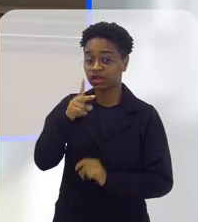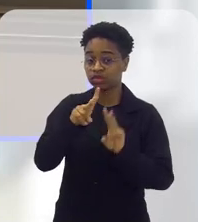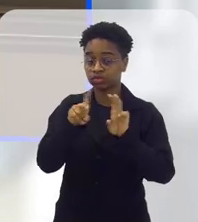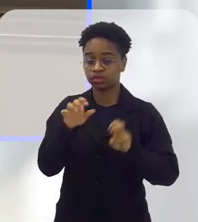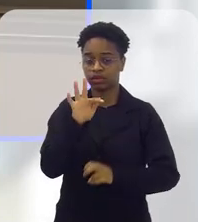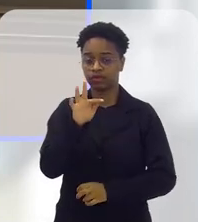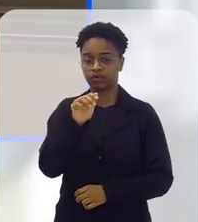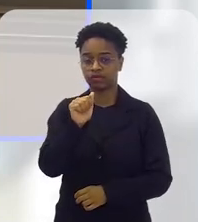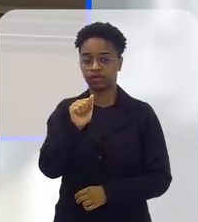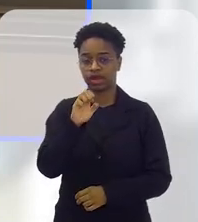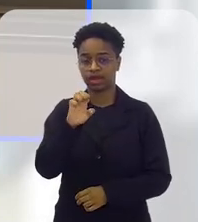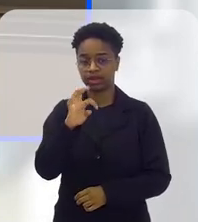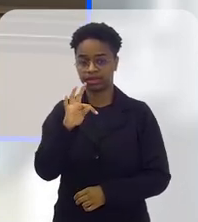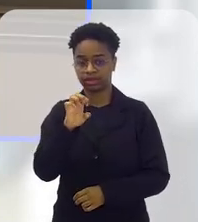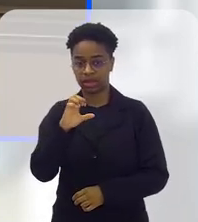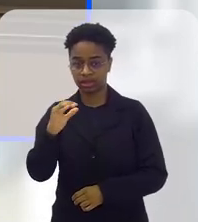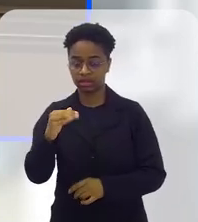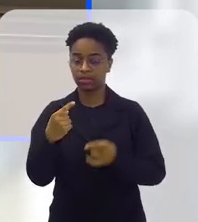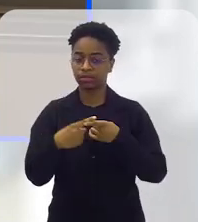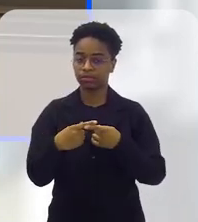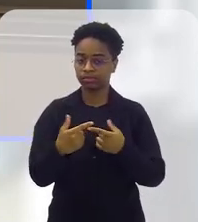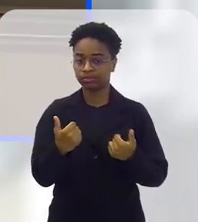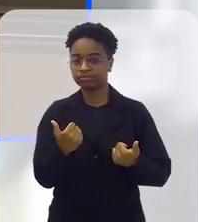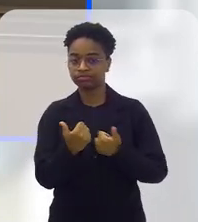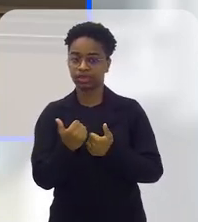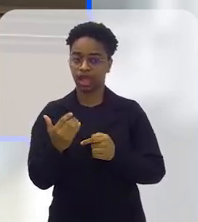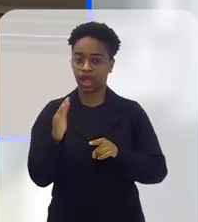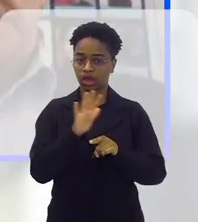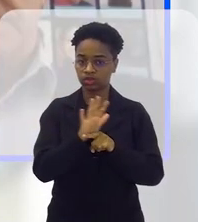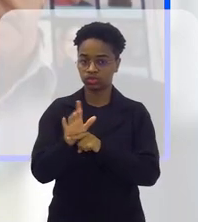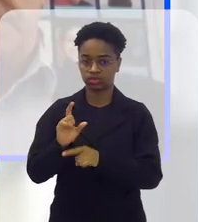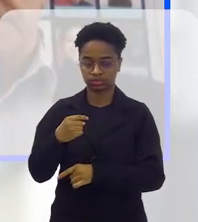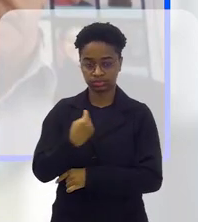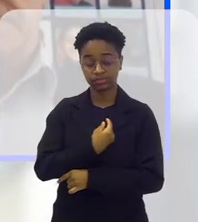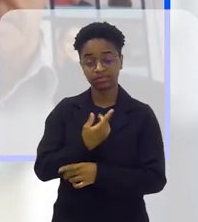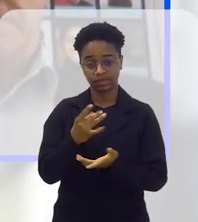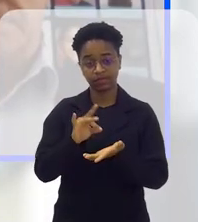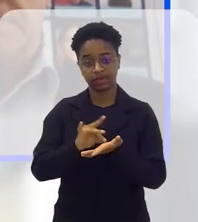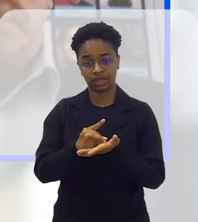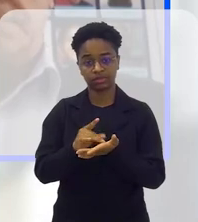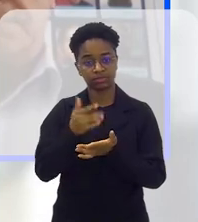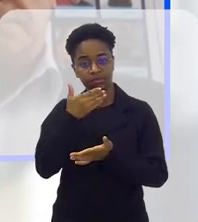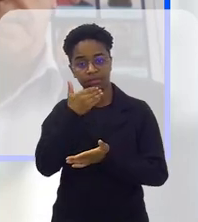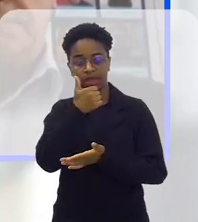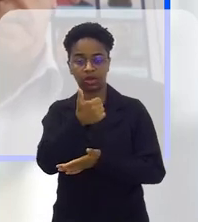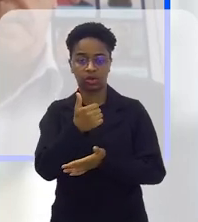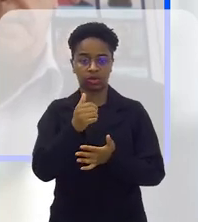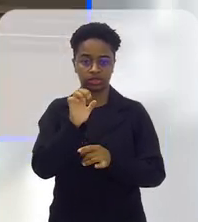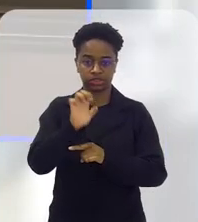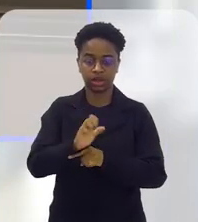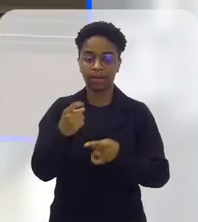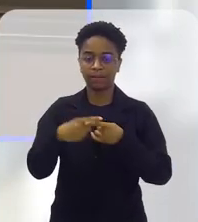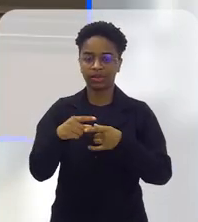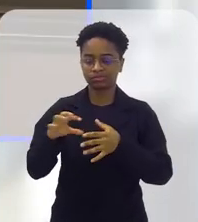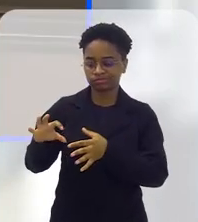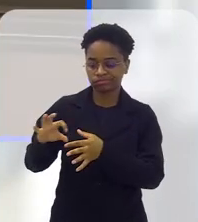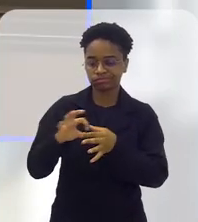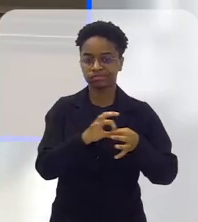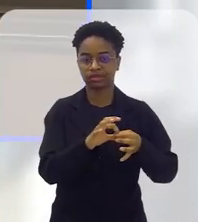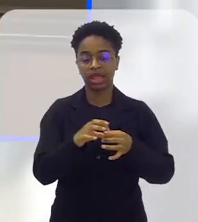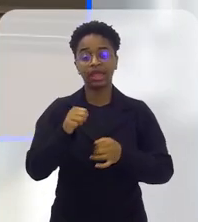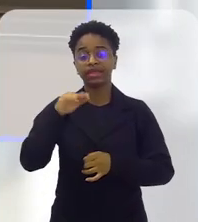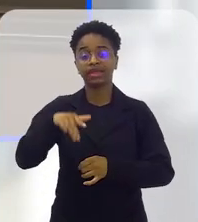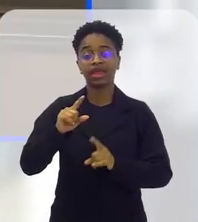da nossa FAETEC, né? Que está nos ajudando muito. E é isso que está acontecendo no nosso Estado. essa integração